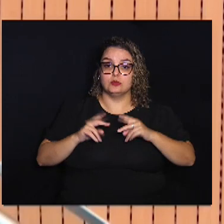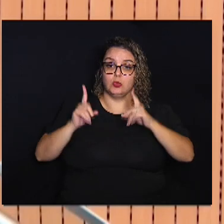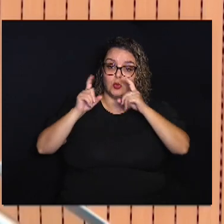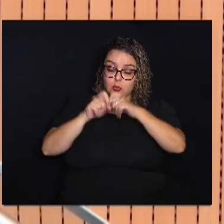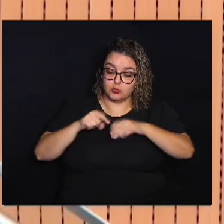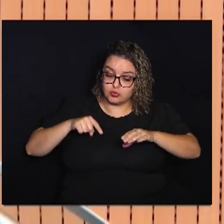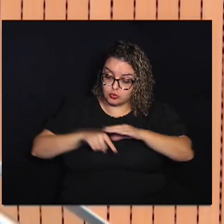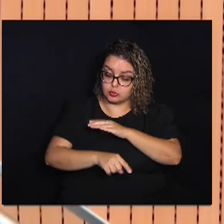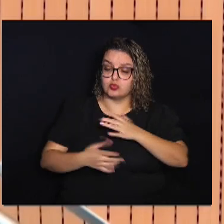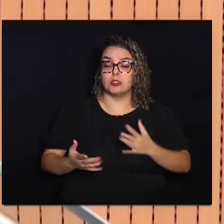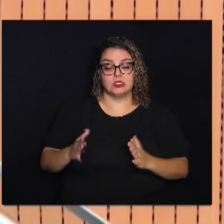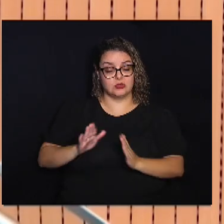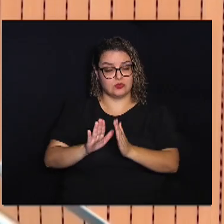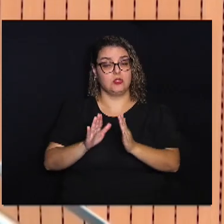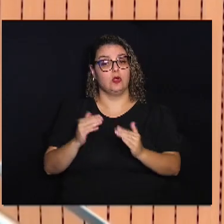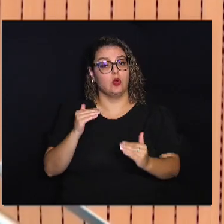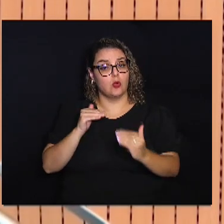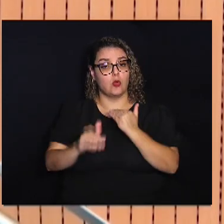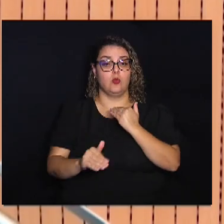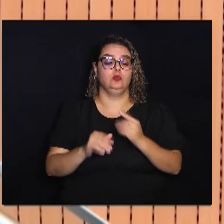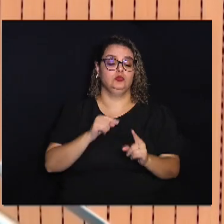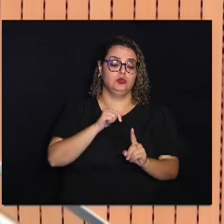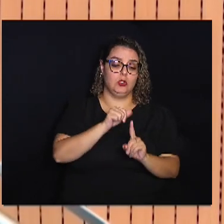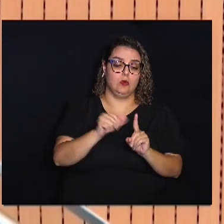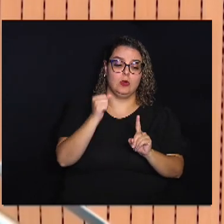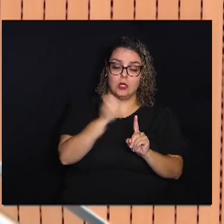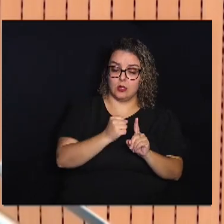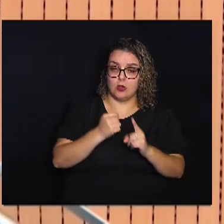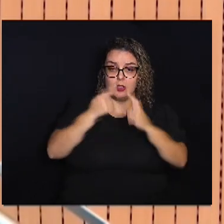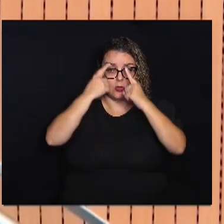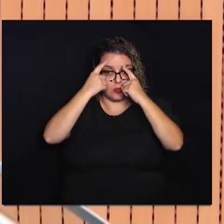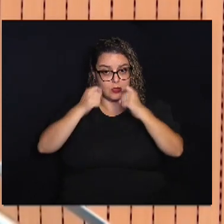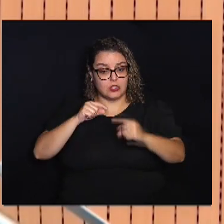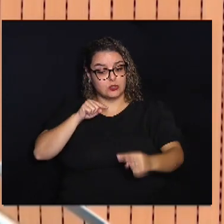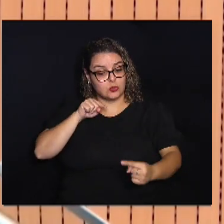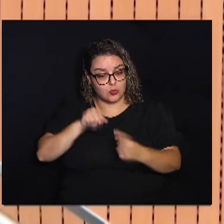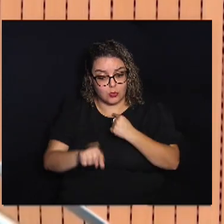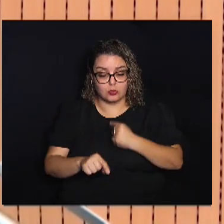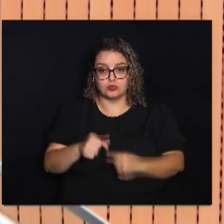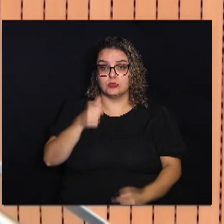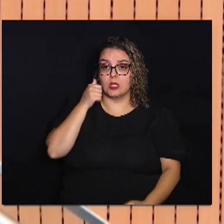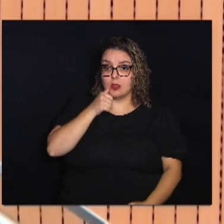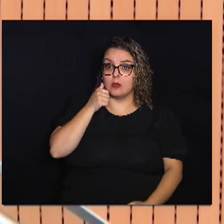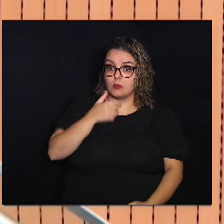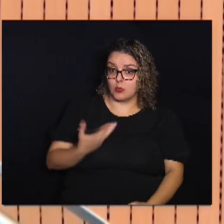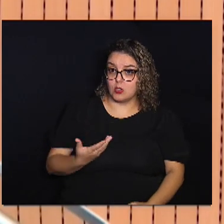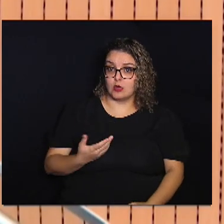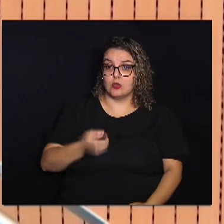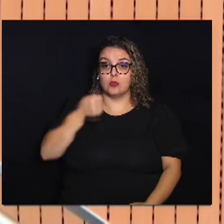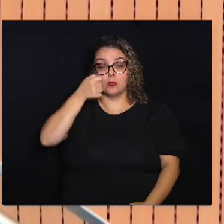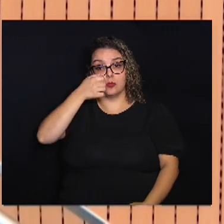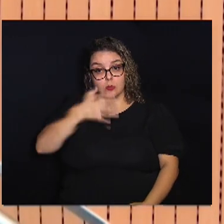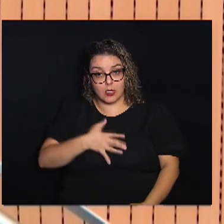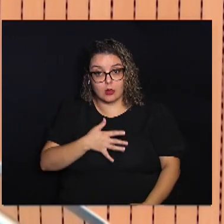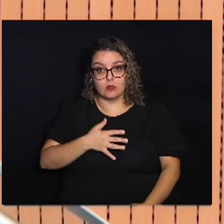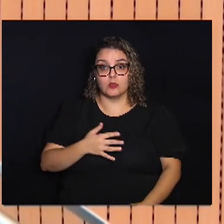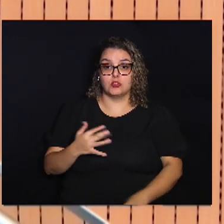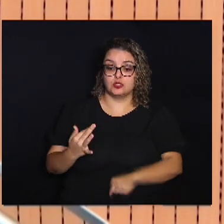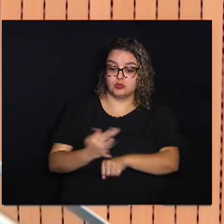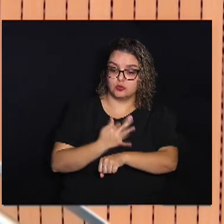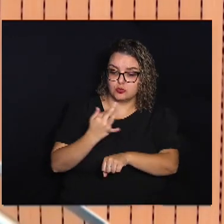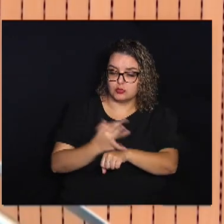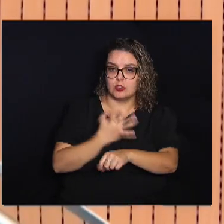enfrentamento Ao feminicídio A violência contra as mulheres E o abuso E exploração